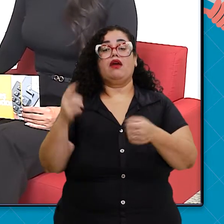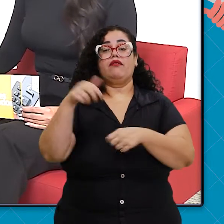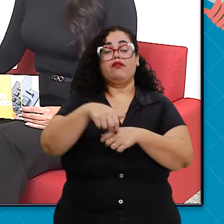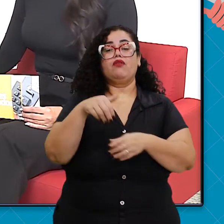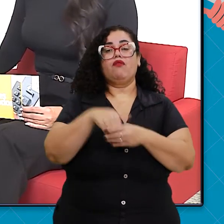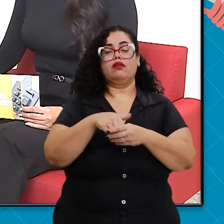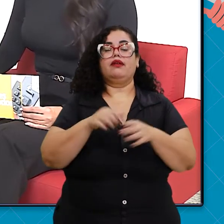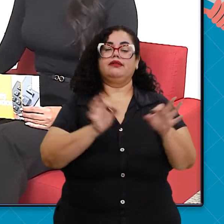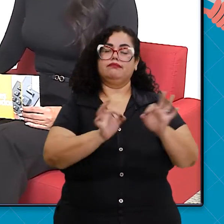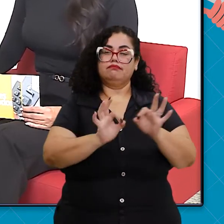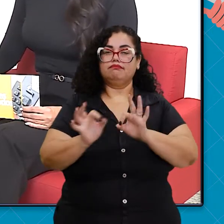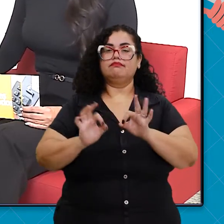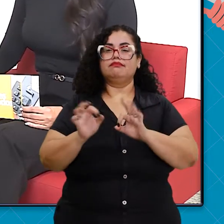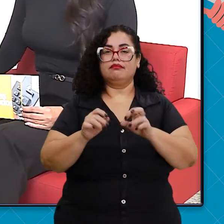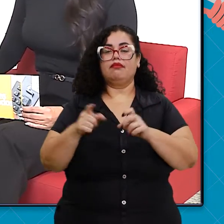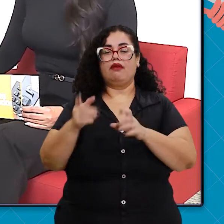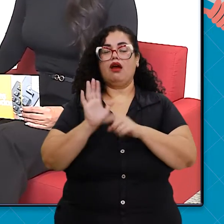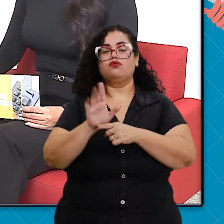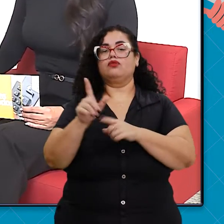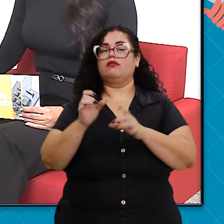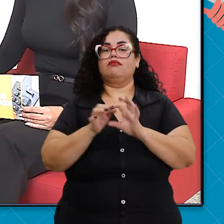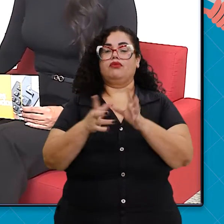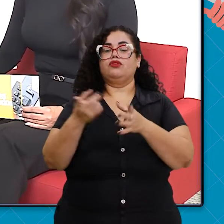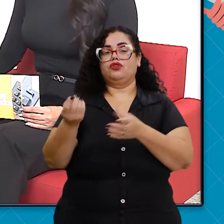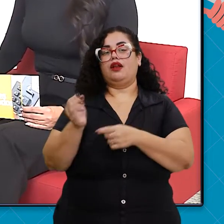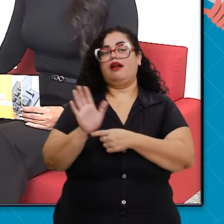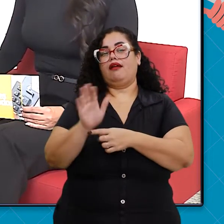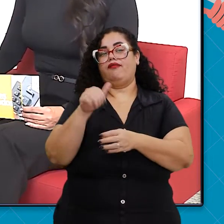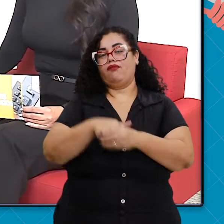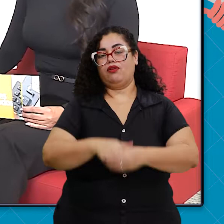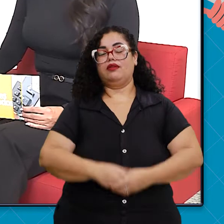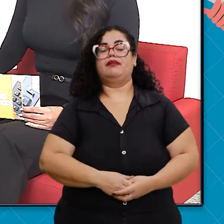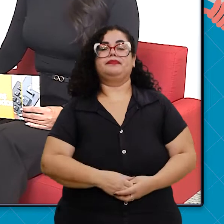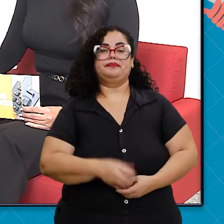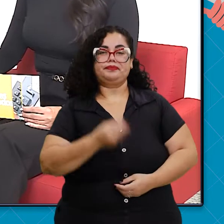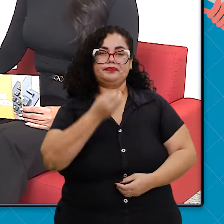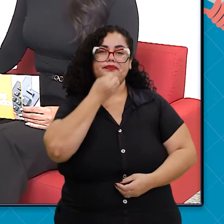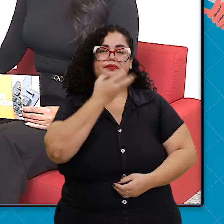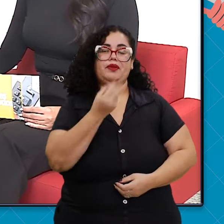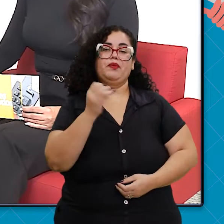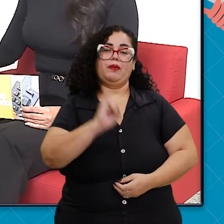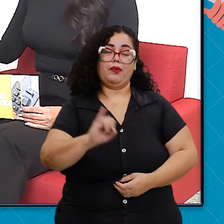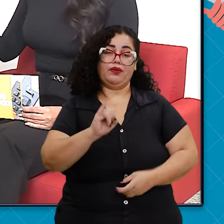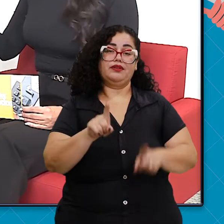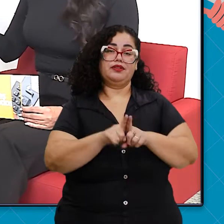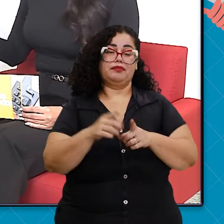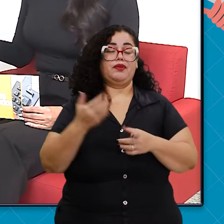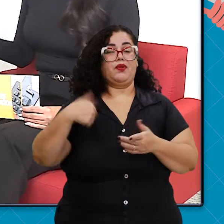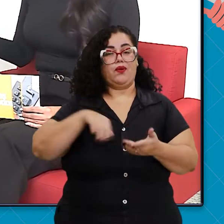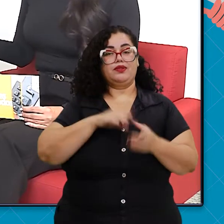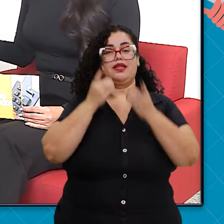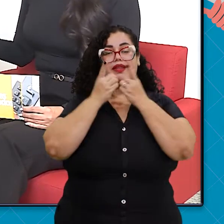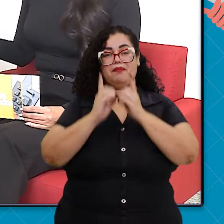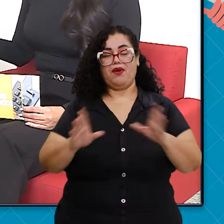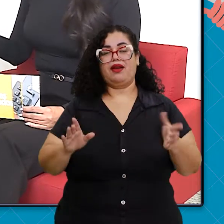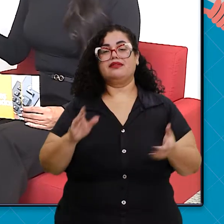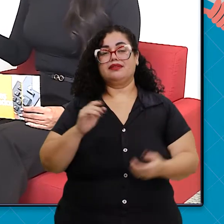eleitoral vai trabalhar para que nenhum eleitor fique sem votar. Isso é muito bom e muito importante também para a nossa democracia,